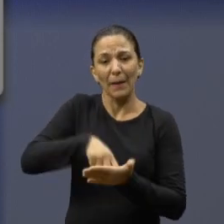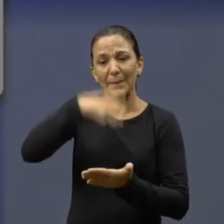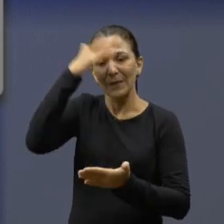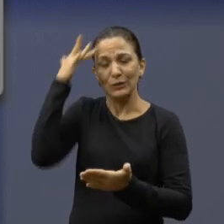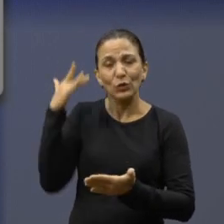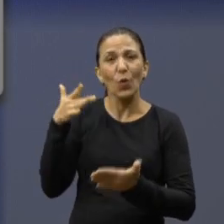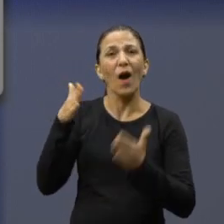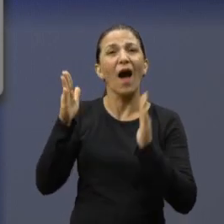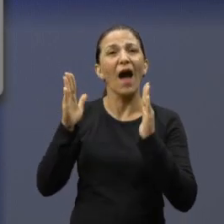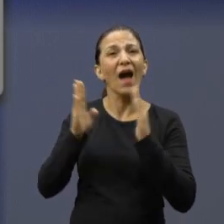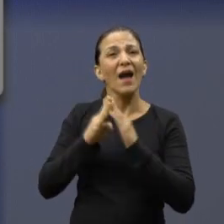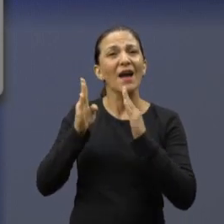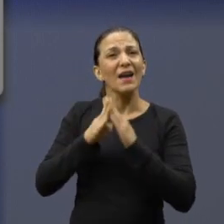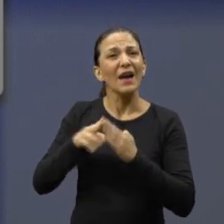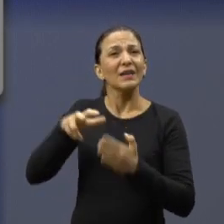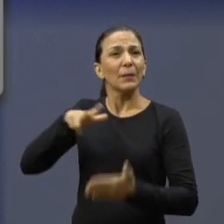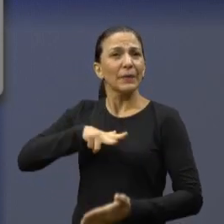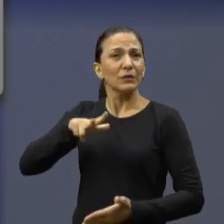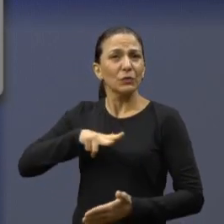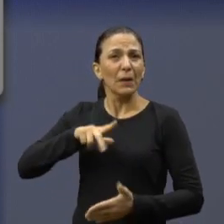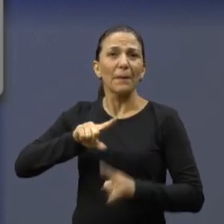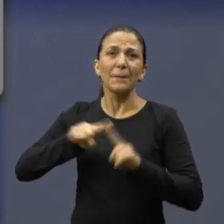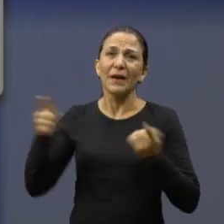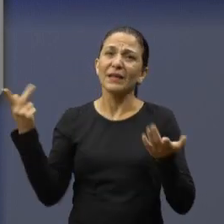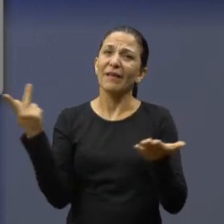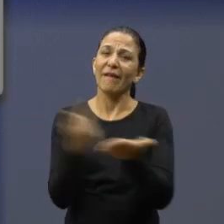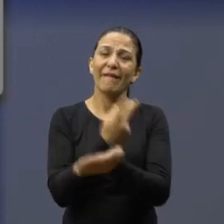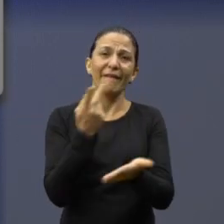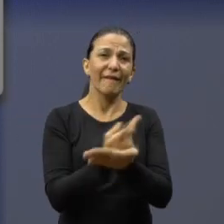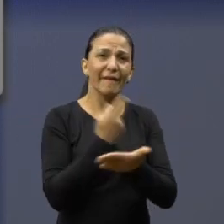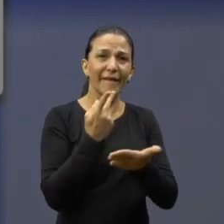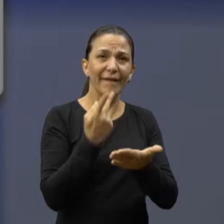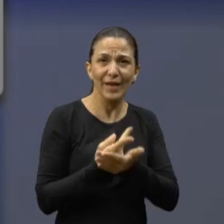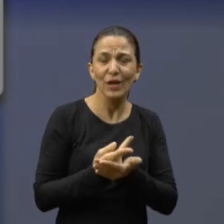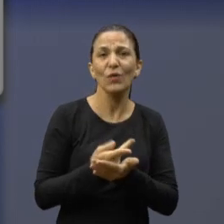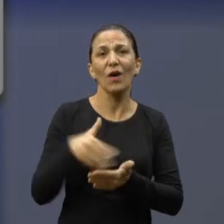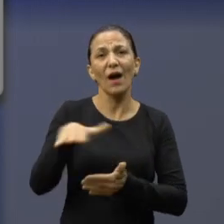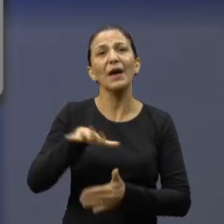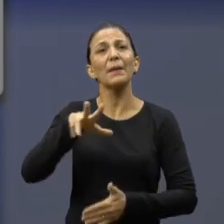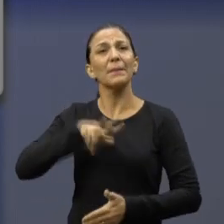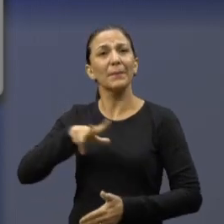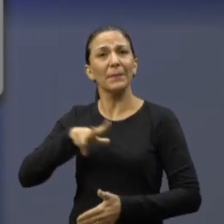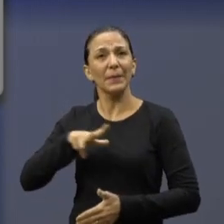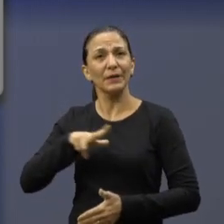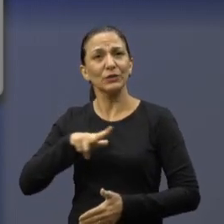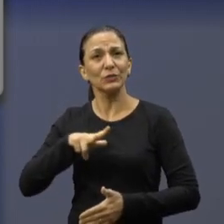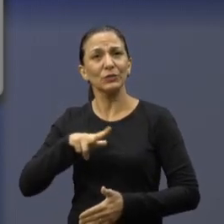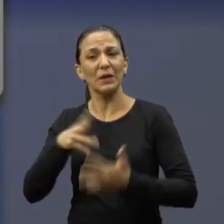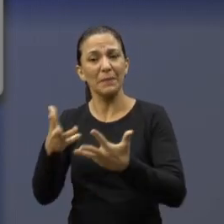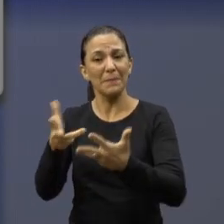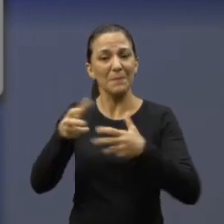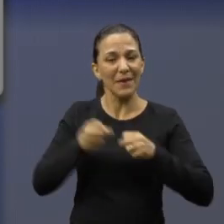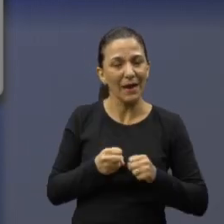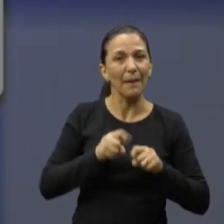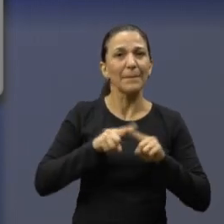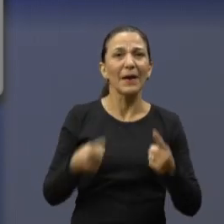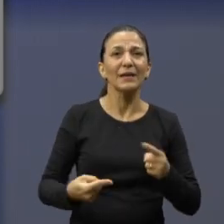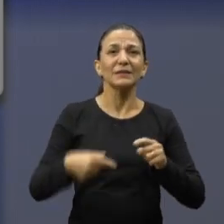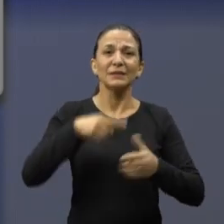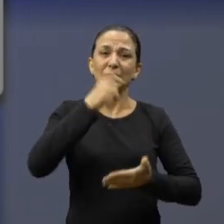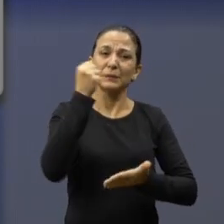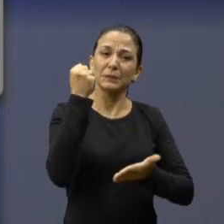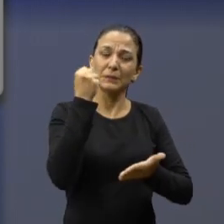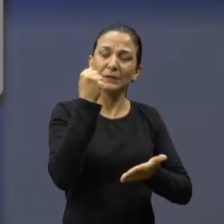privado. Comete erros grotescos de querer tomar os imóveis privados, mas não cuida dos seus próprios patrimônios